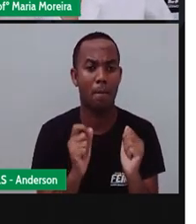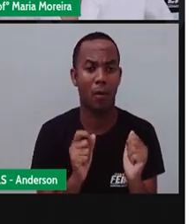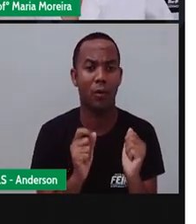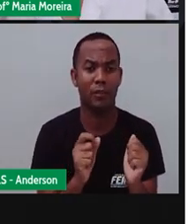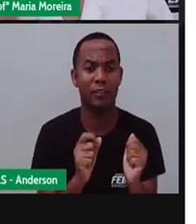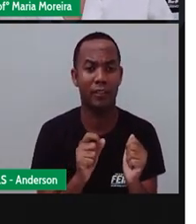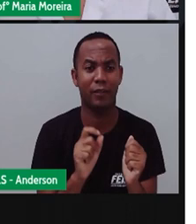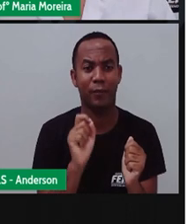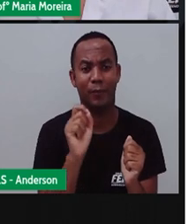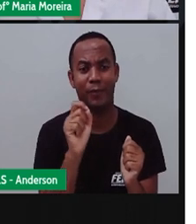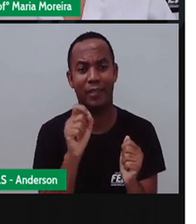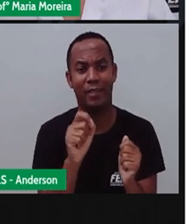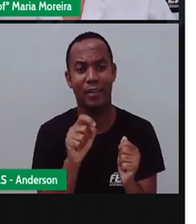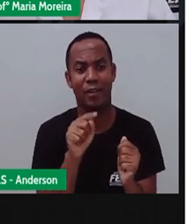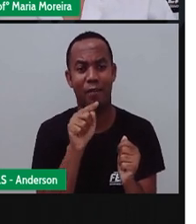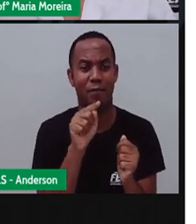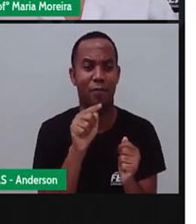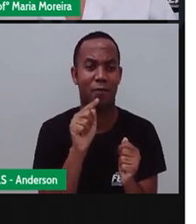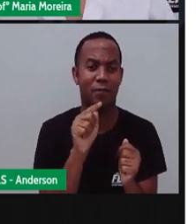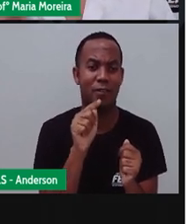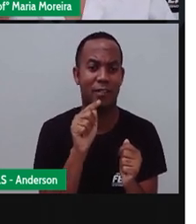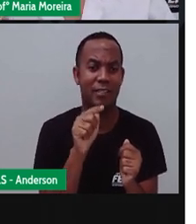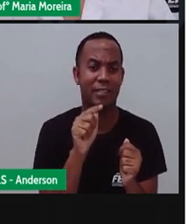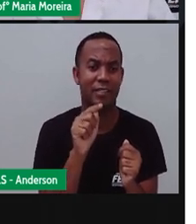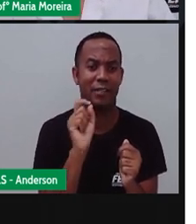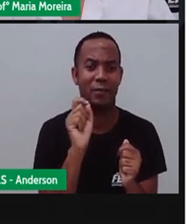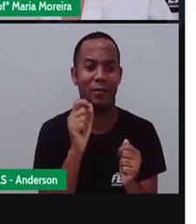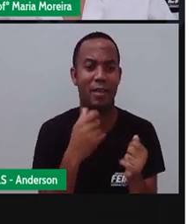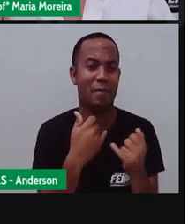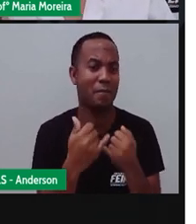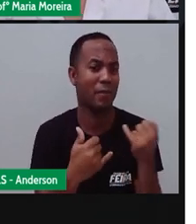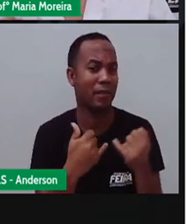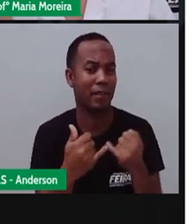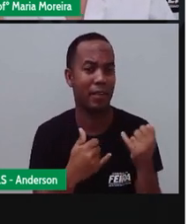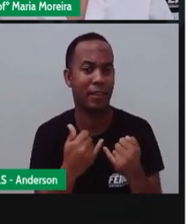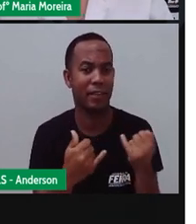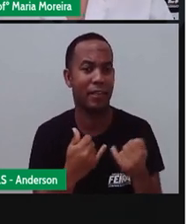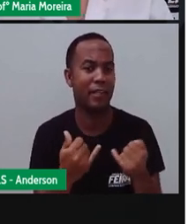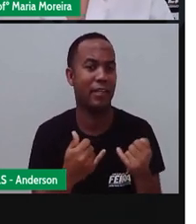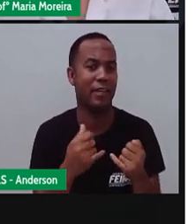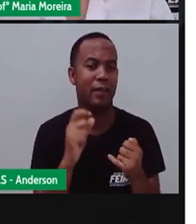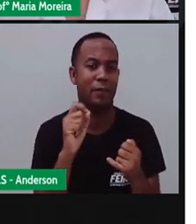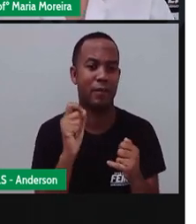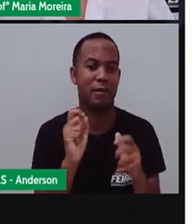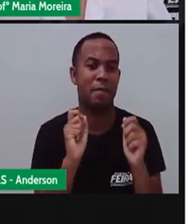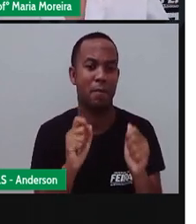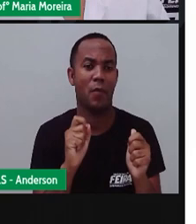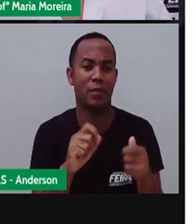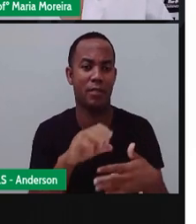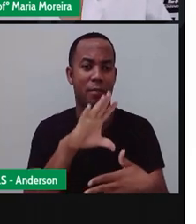ao tesouro, todo bom, né, caçador de tesouro precisa de um mapa.